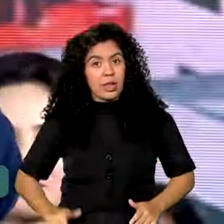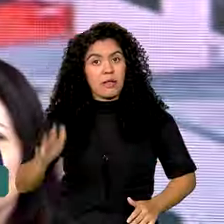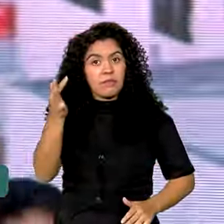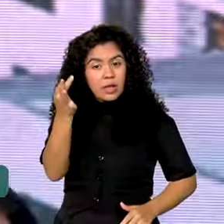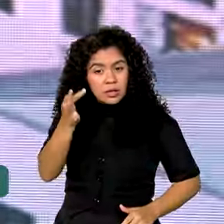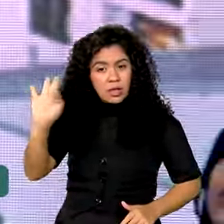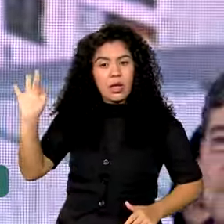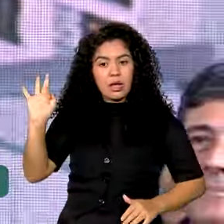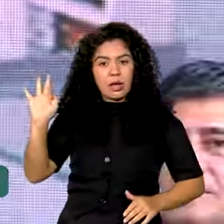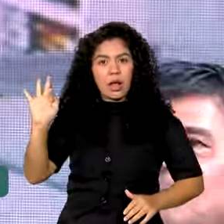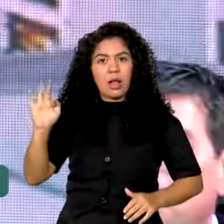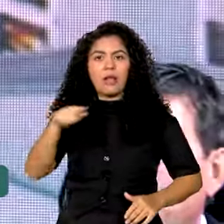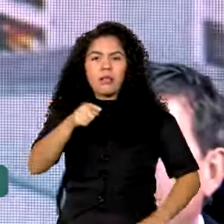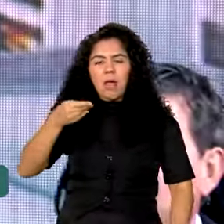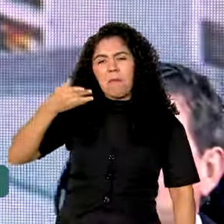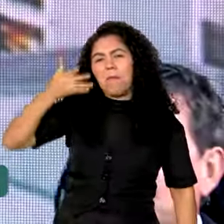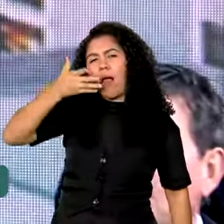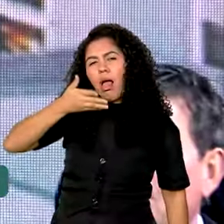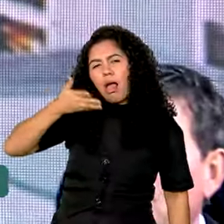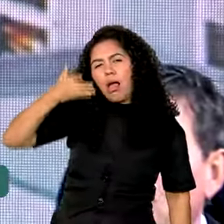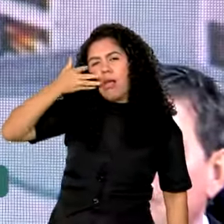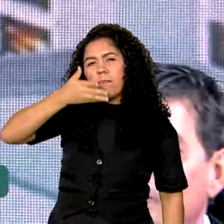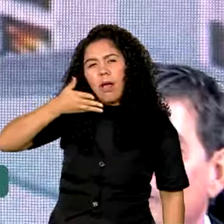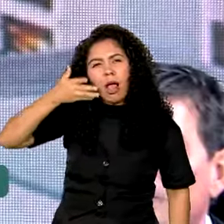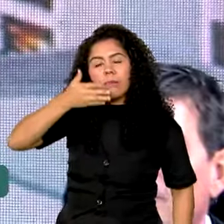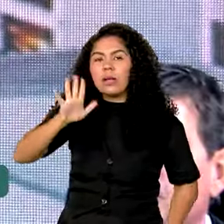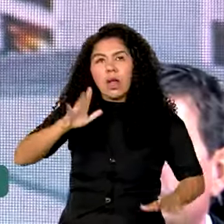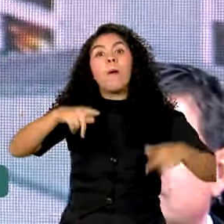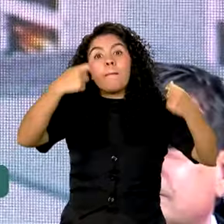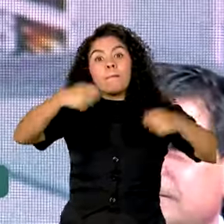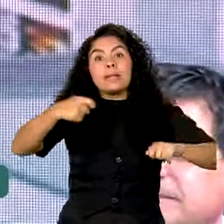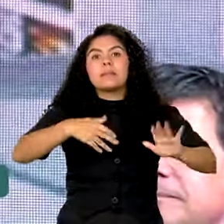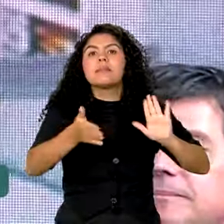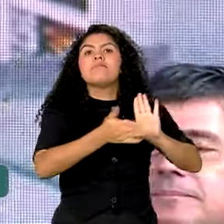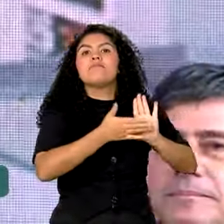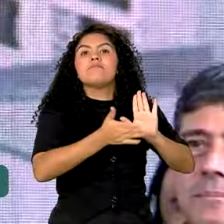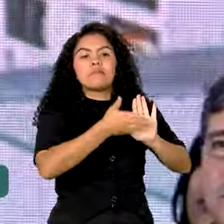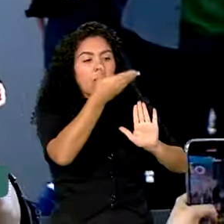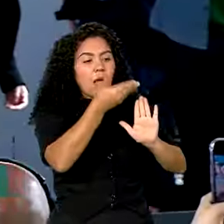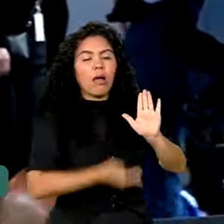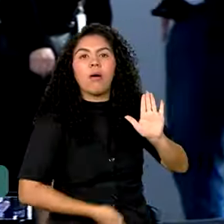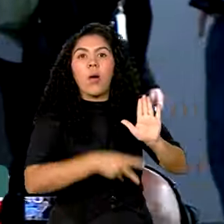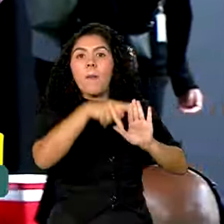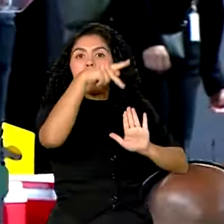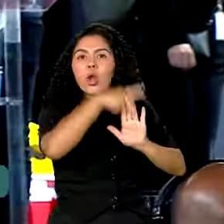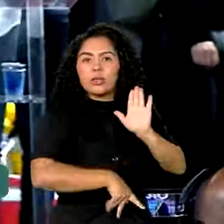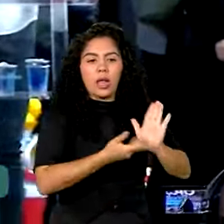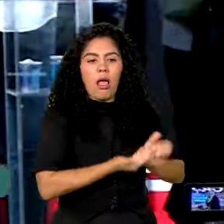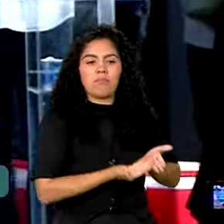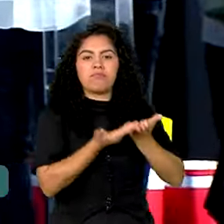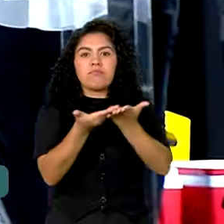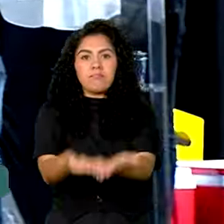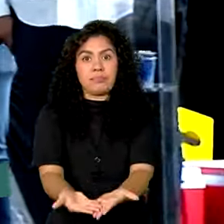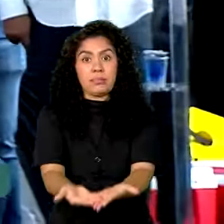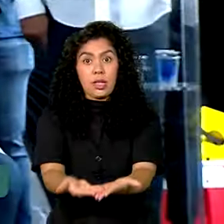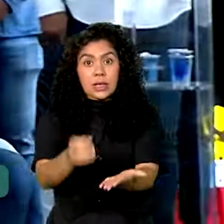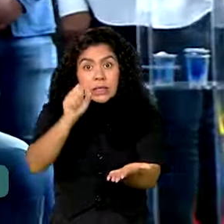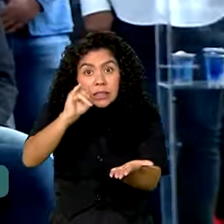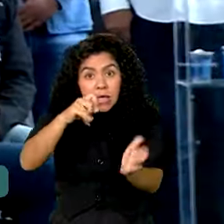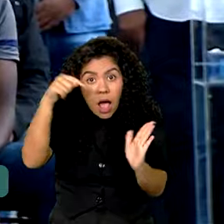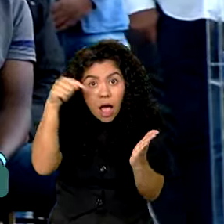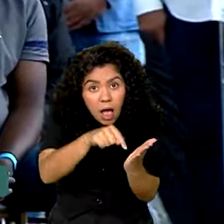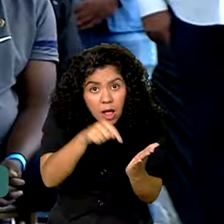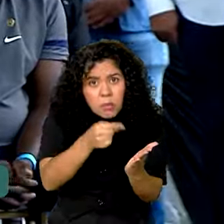não faça discurso, apresenta projeto. Apresenta projeto. Porque se o projeto